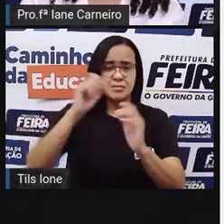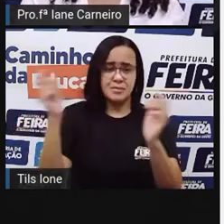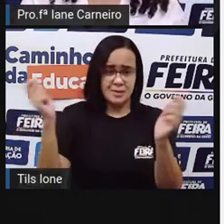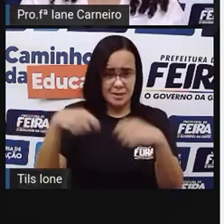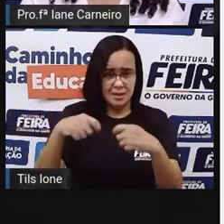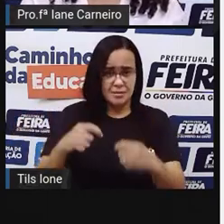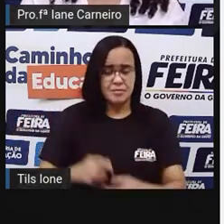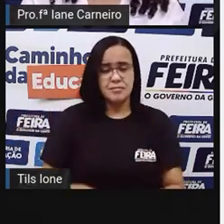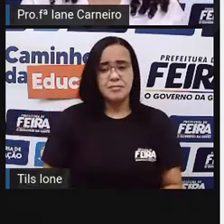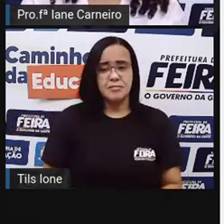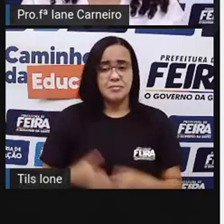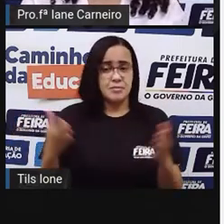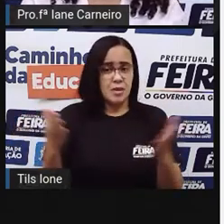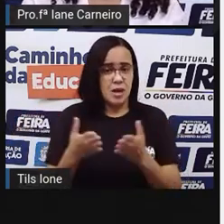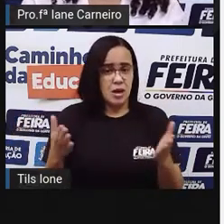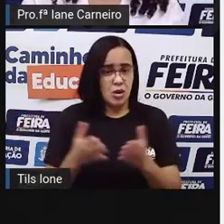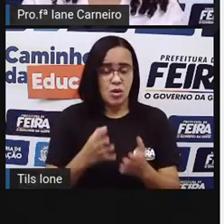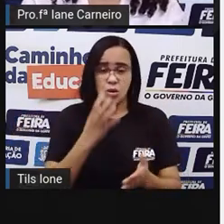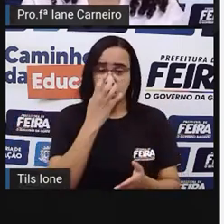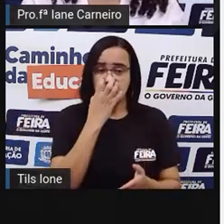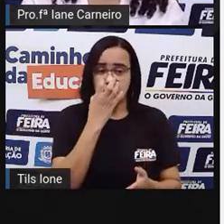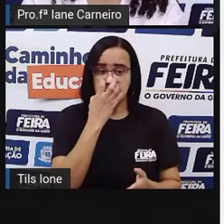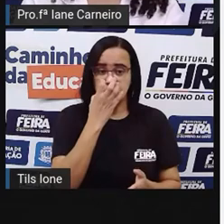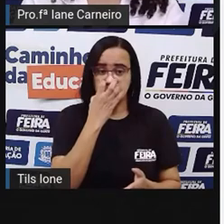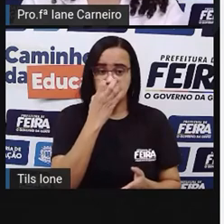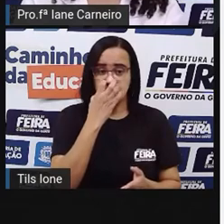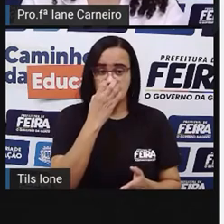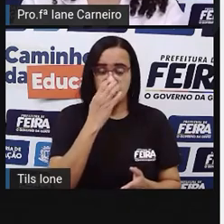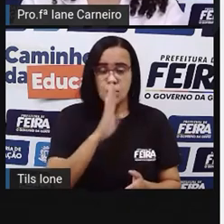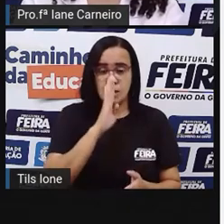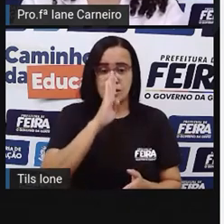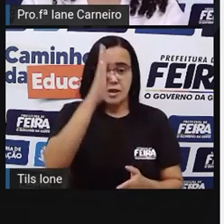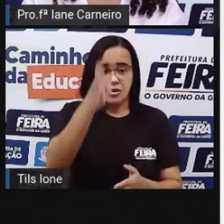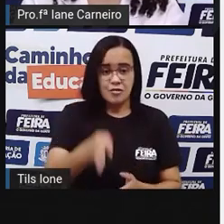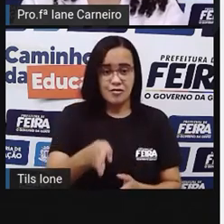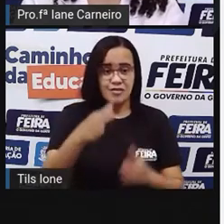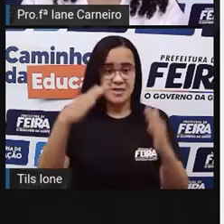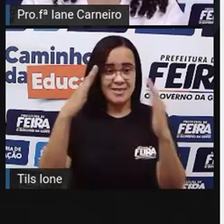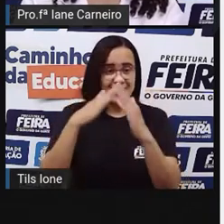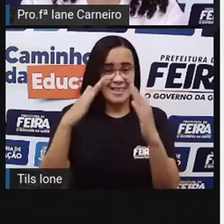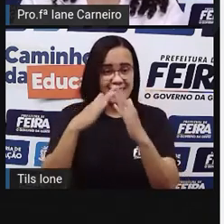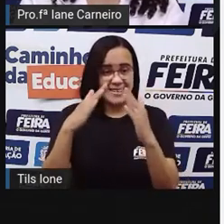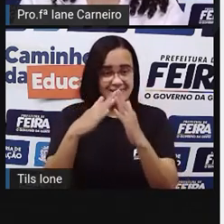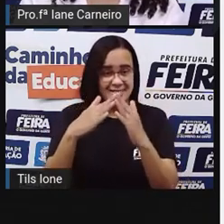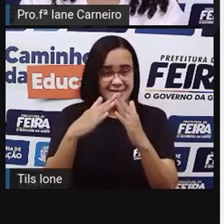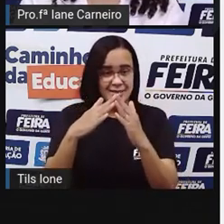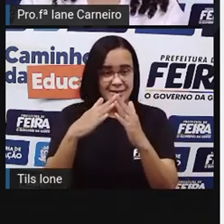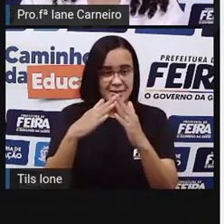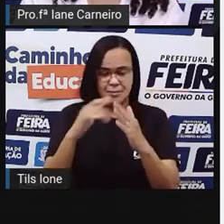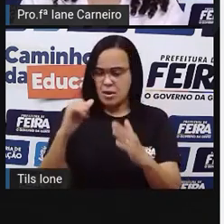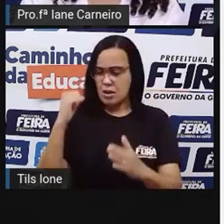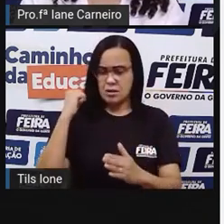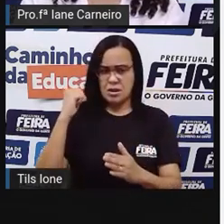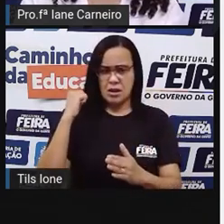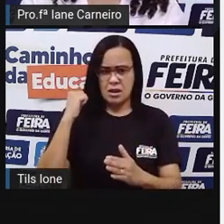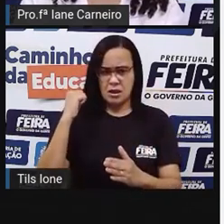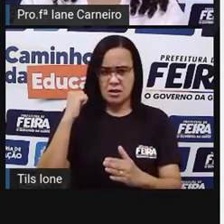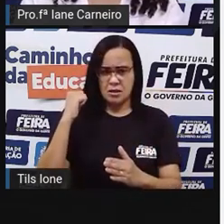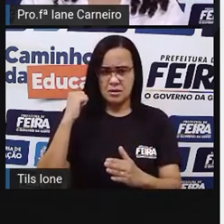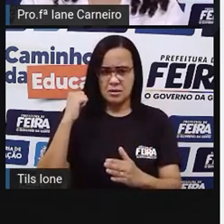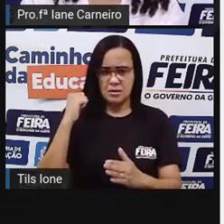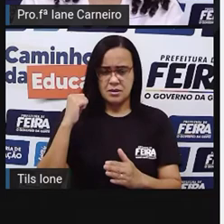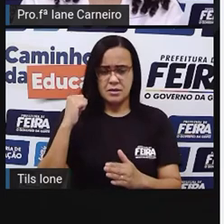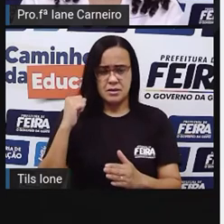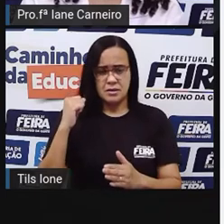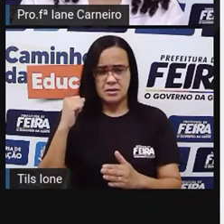Agora, a gente vai colocar o cachorro na frente da casa. Então, eu posso colocar o cachorro aqui. Aqui. Se eu